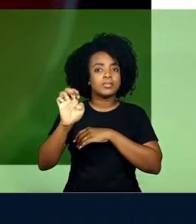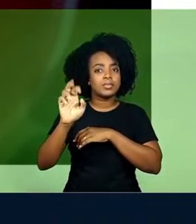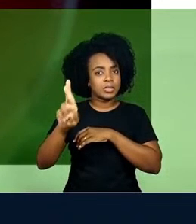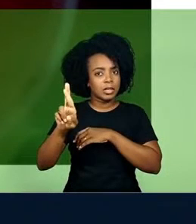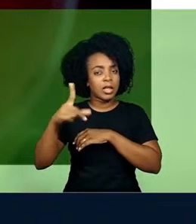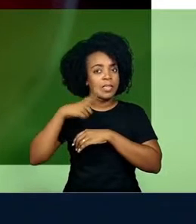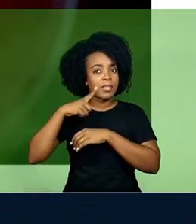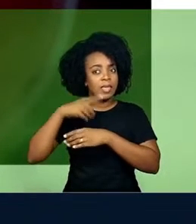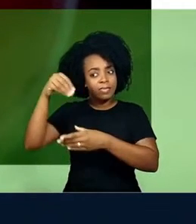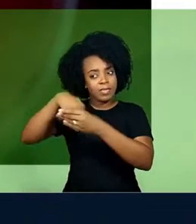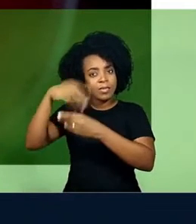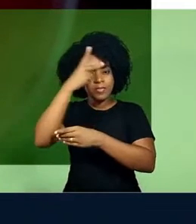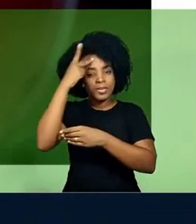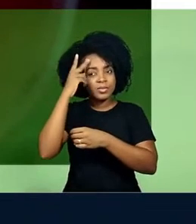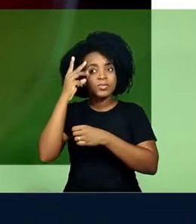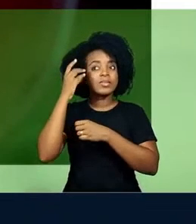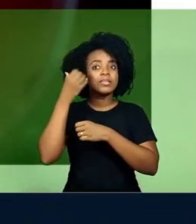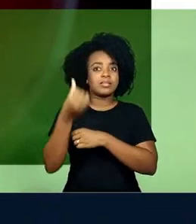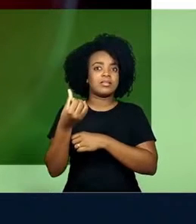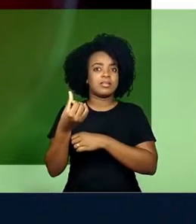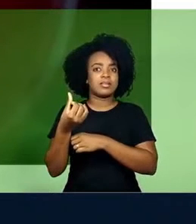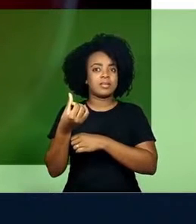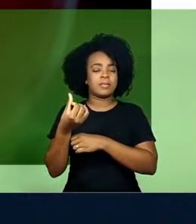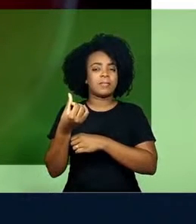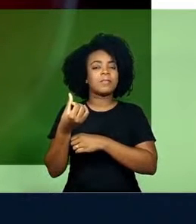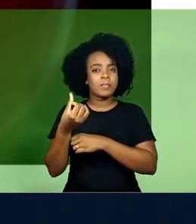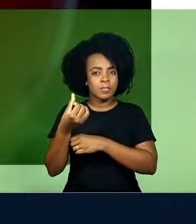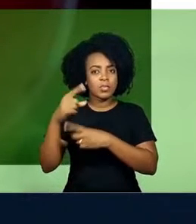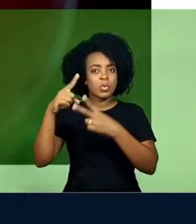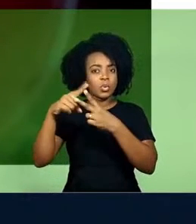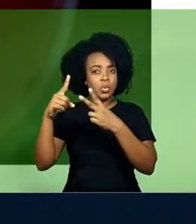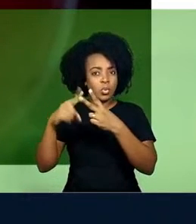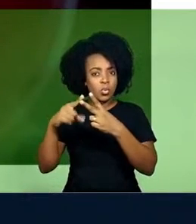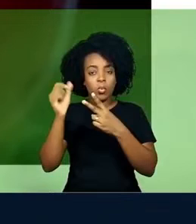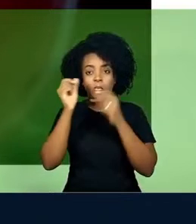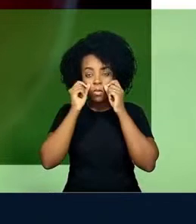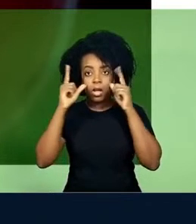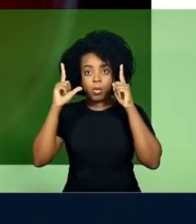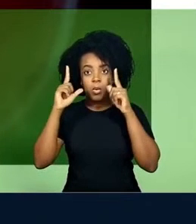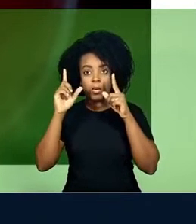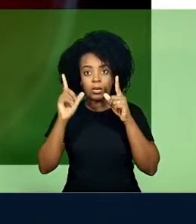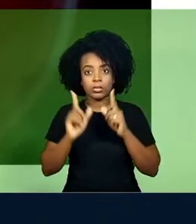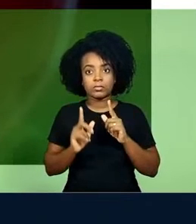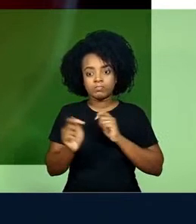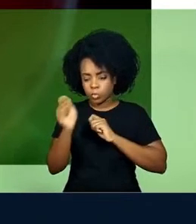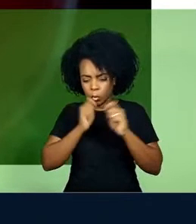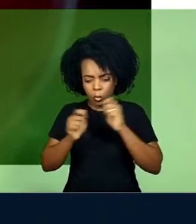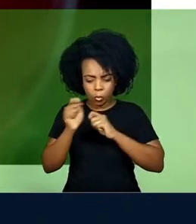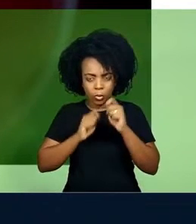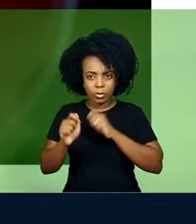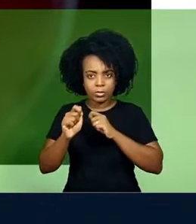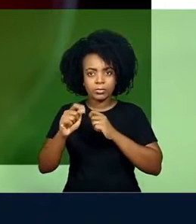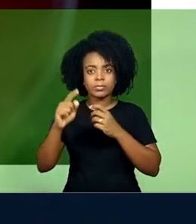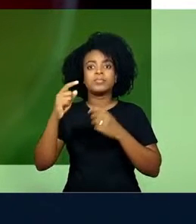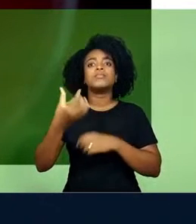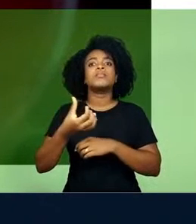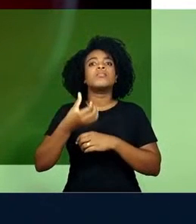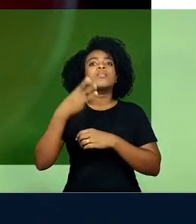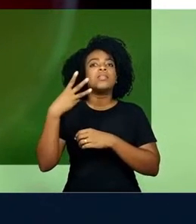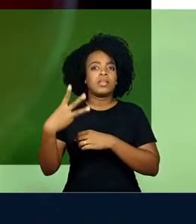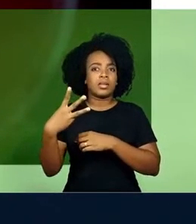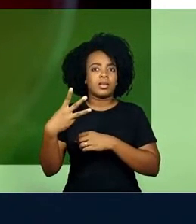acordados, controlando a nave, três sobre hibernação, e um deles é um robô,